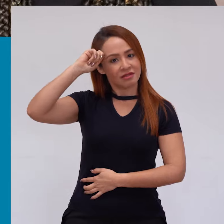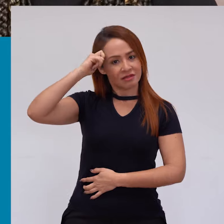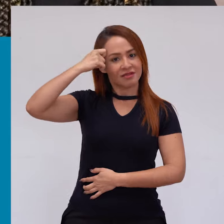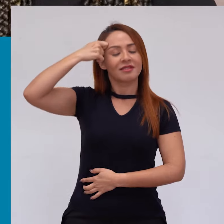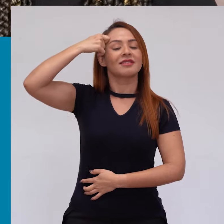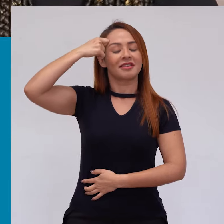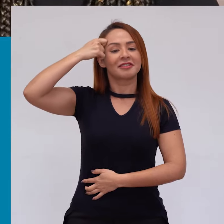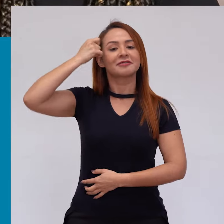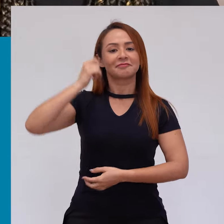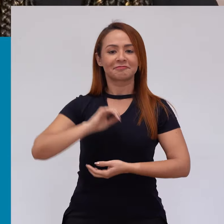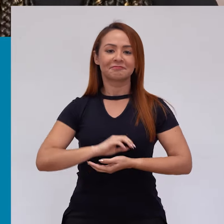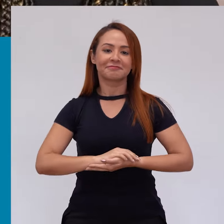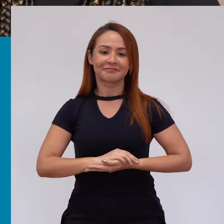uma mulher quilombola. que é espírito negra,